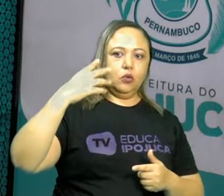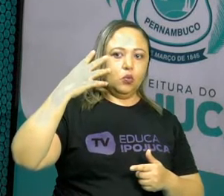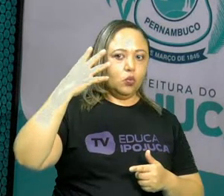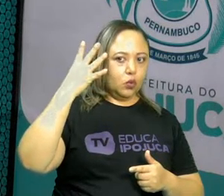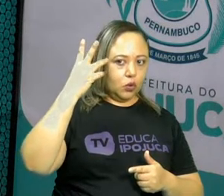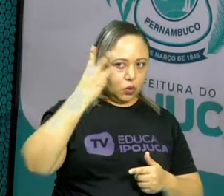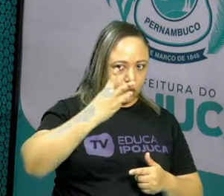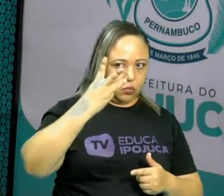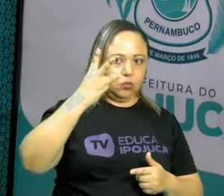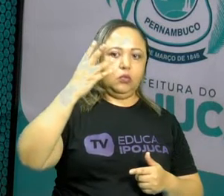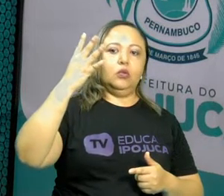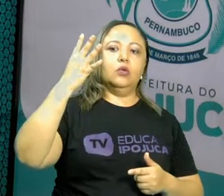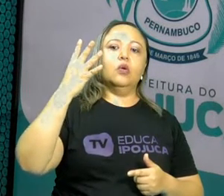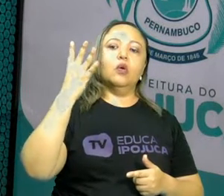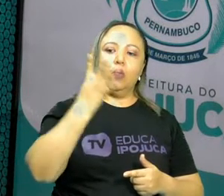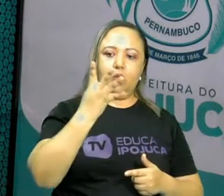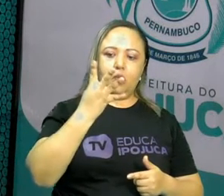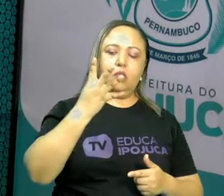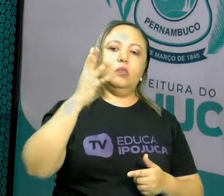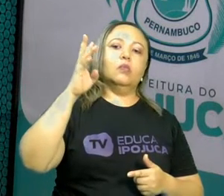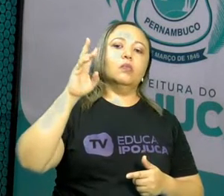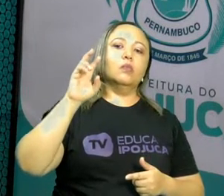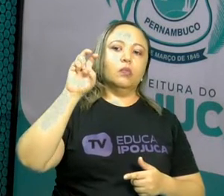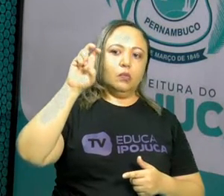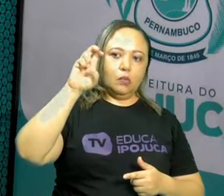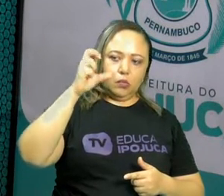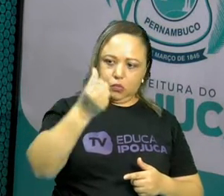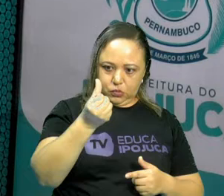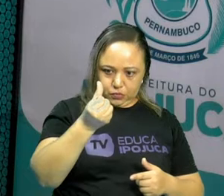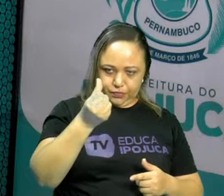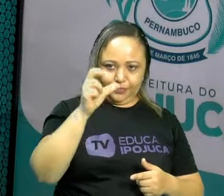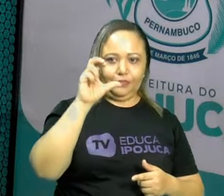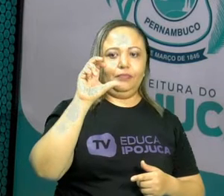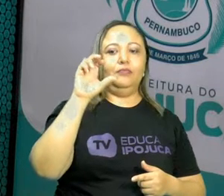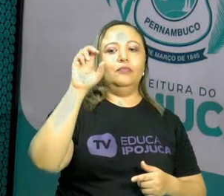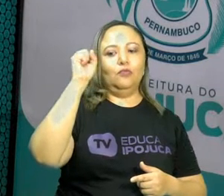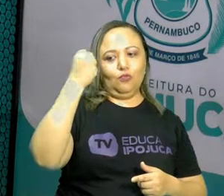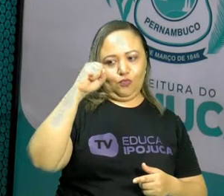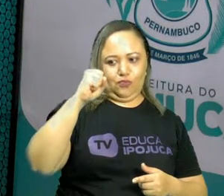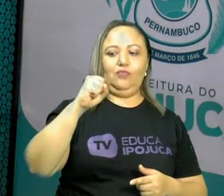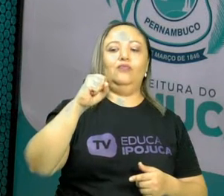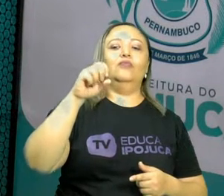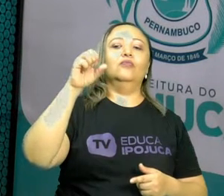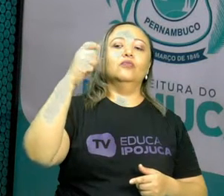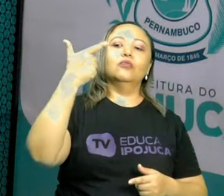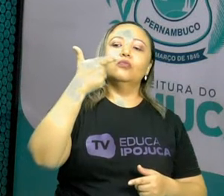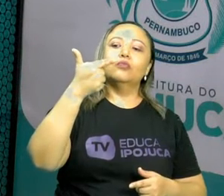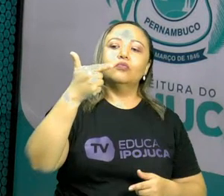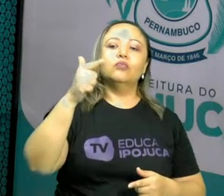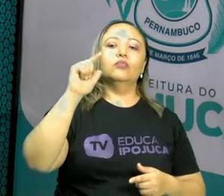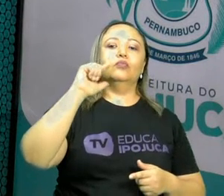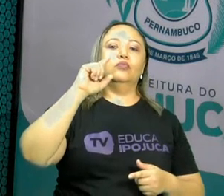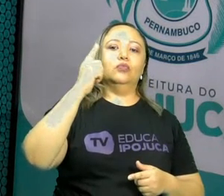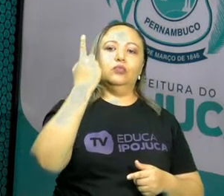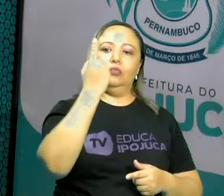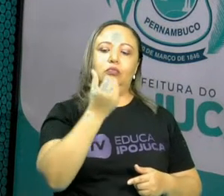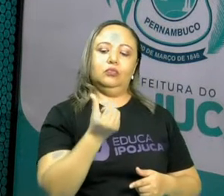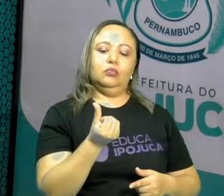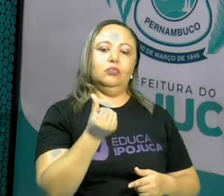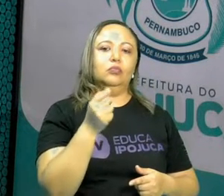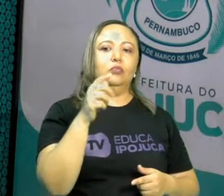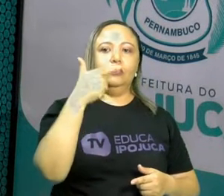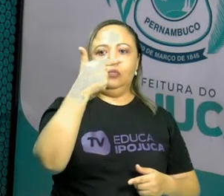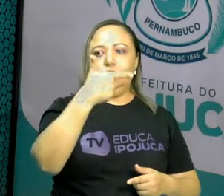3, 4, 6, 8, 12, 16,